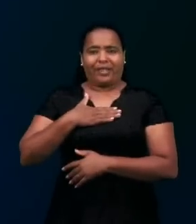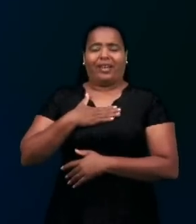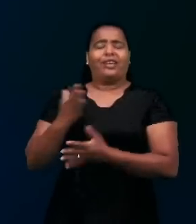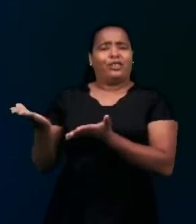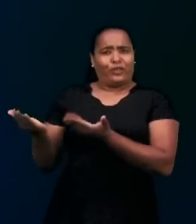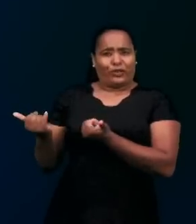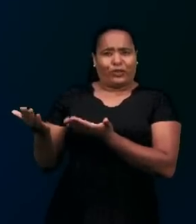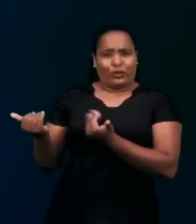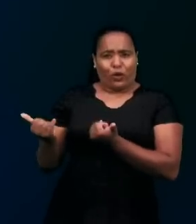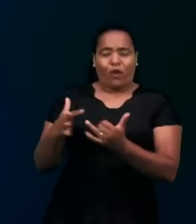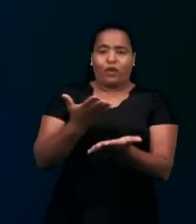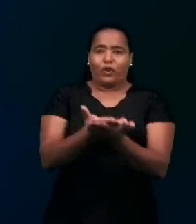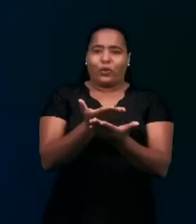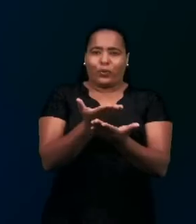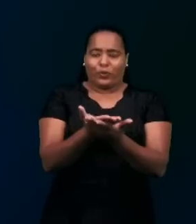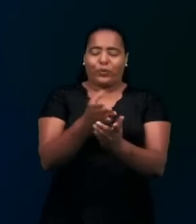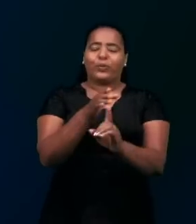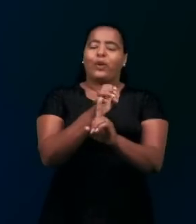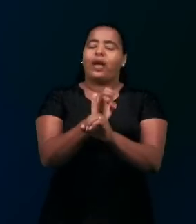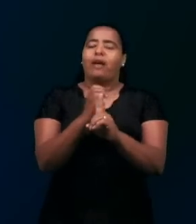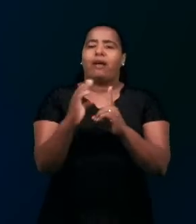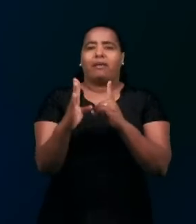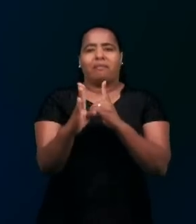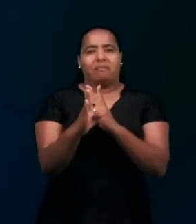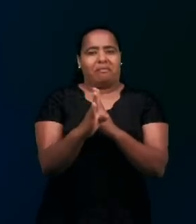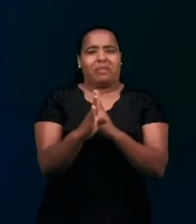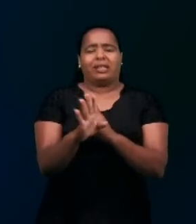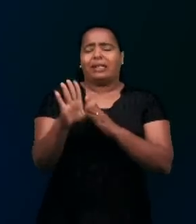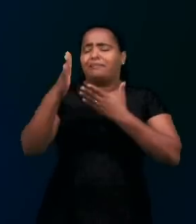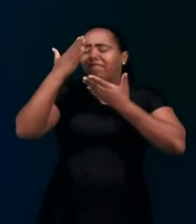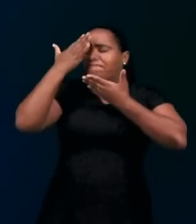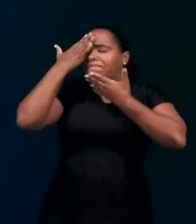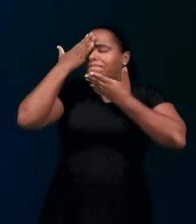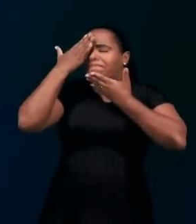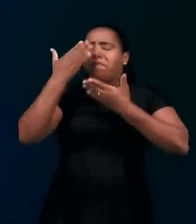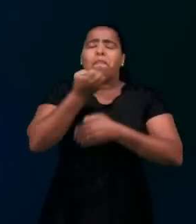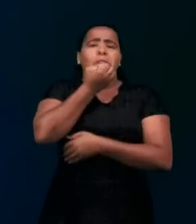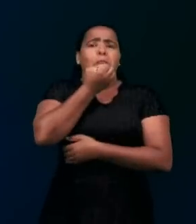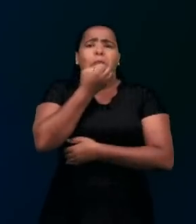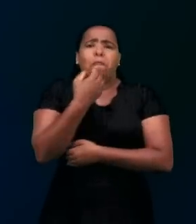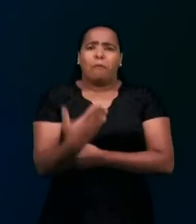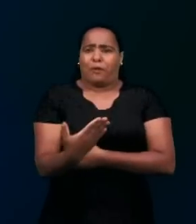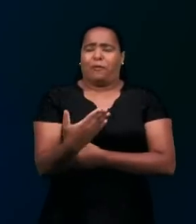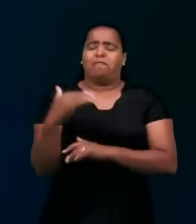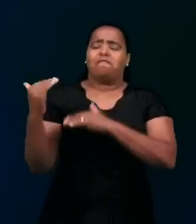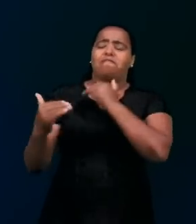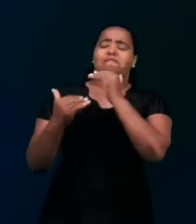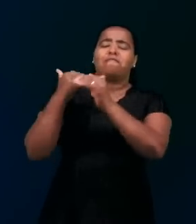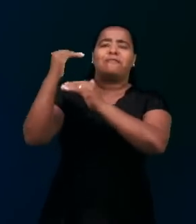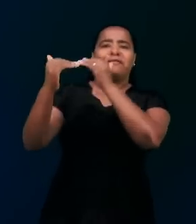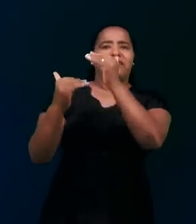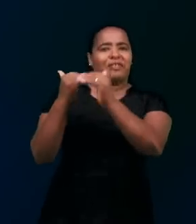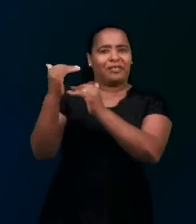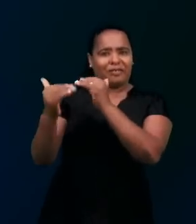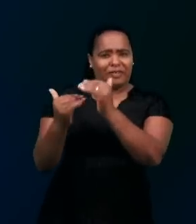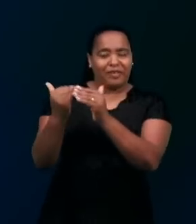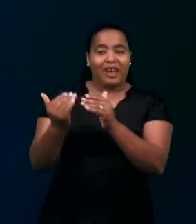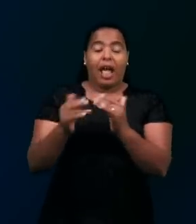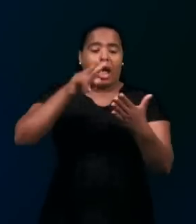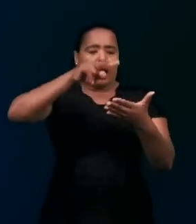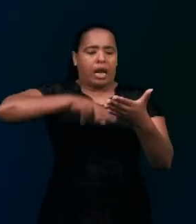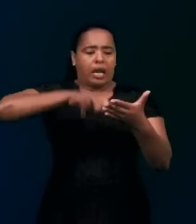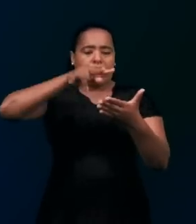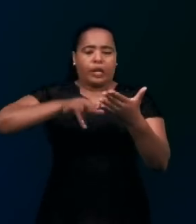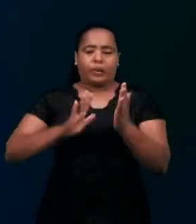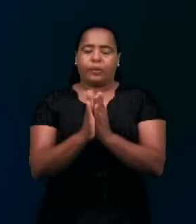estudo para a Escola Bíblica Dominical tem sido gratificante e enriquecedora, pois com a leitura da Palavra e na